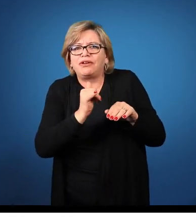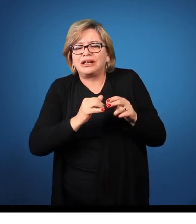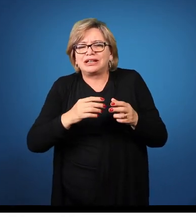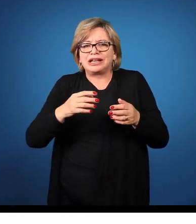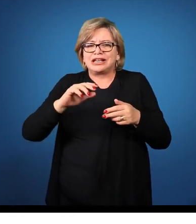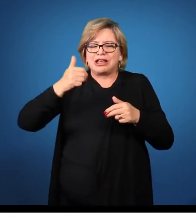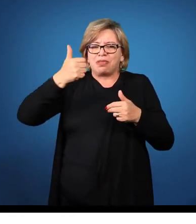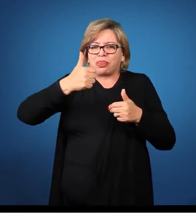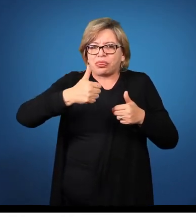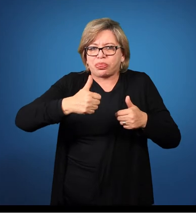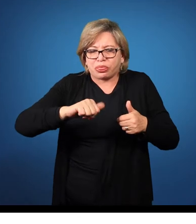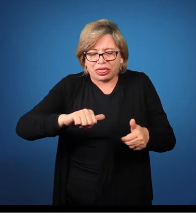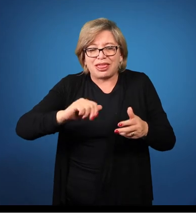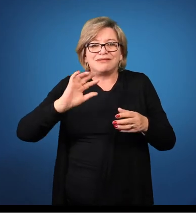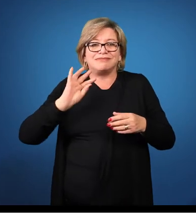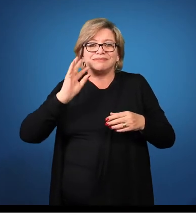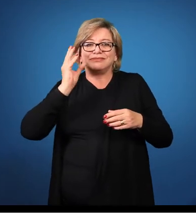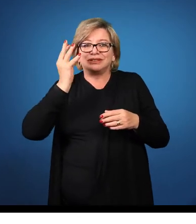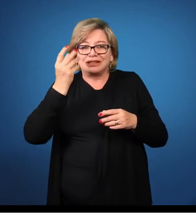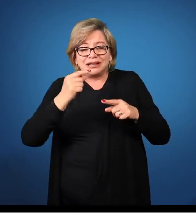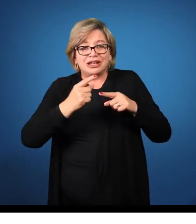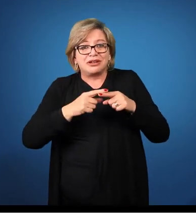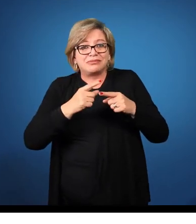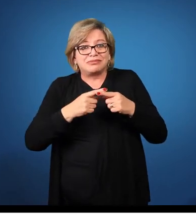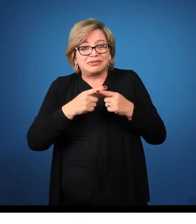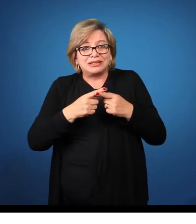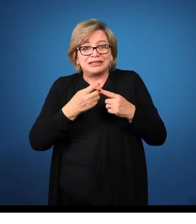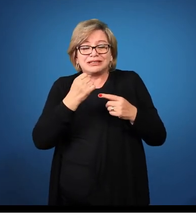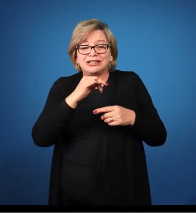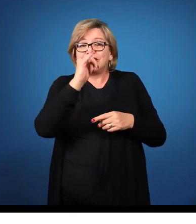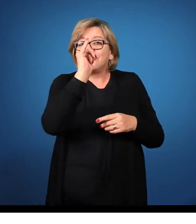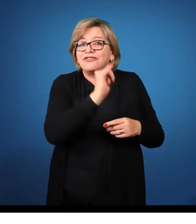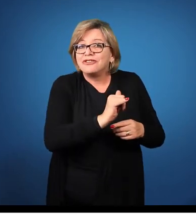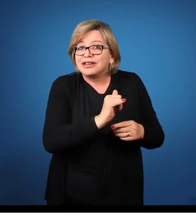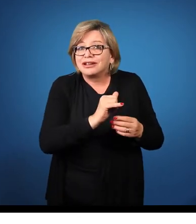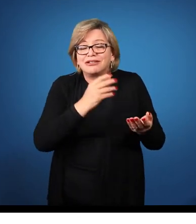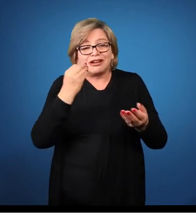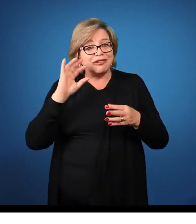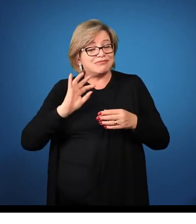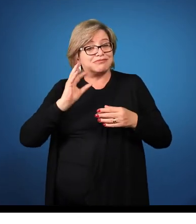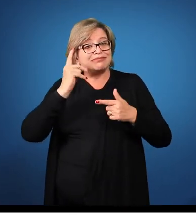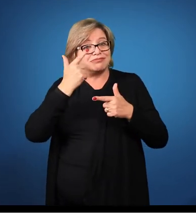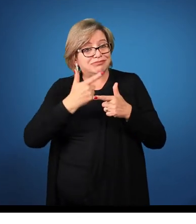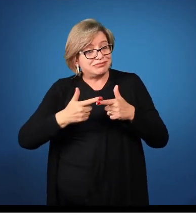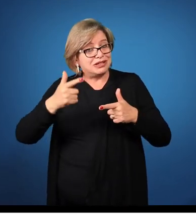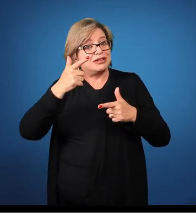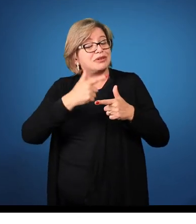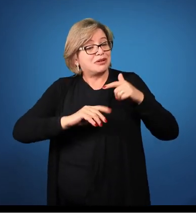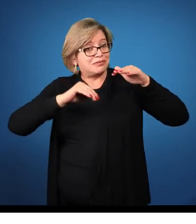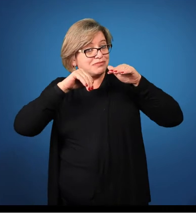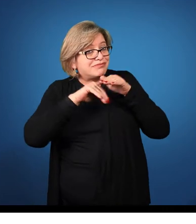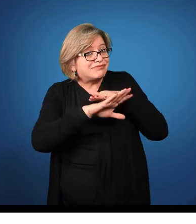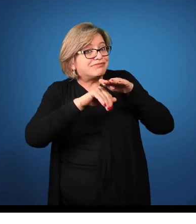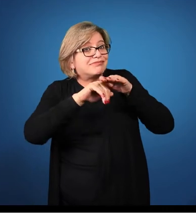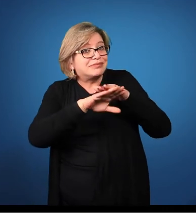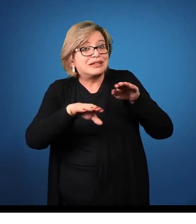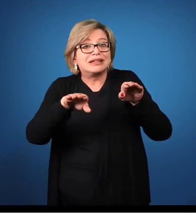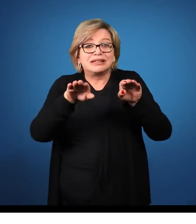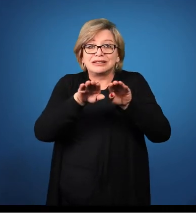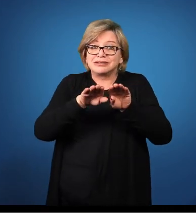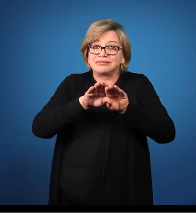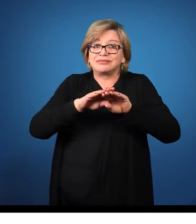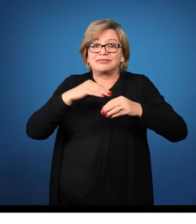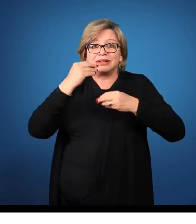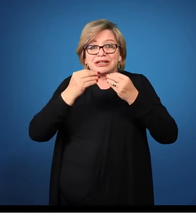gerar prejuízo com isso, porque um estoque quando ele está parado, ele gera problemas para armazenagem, gera